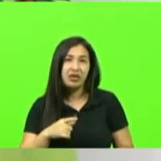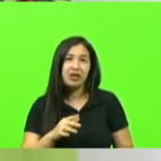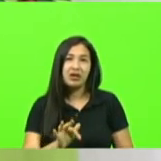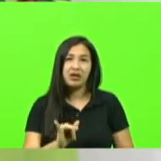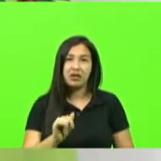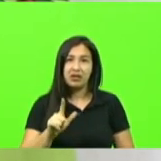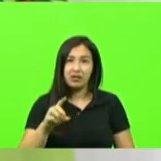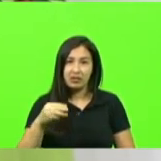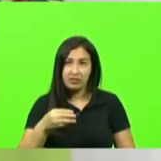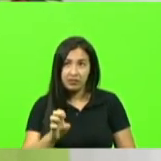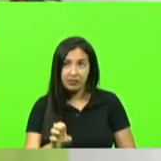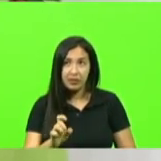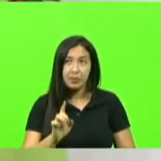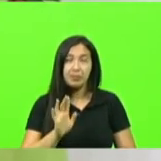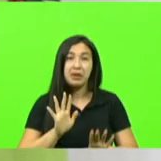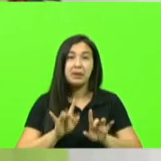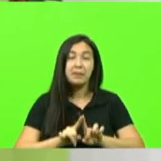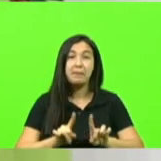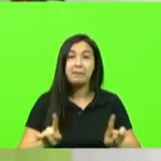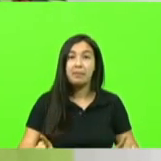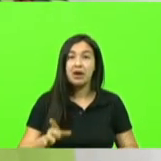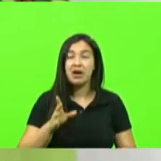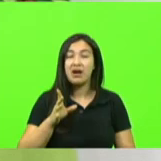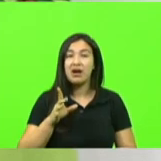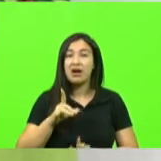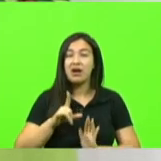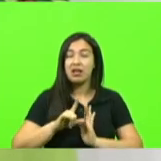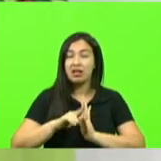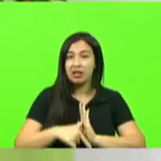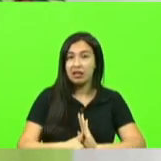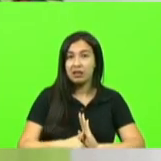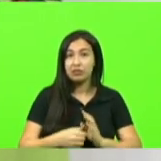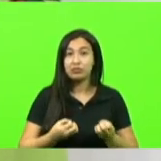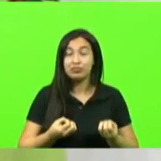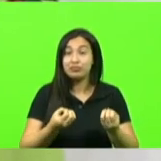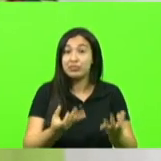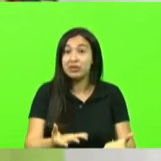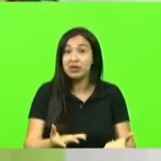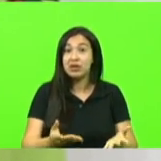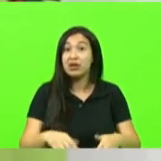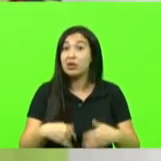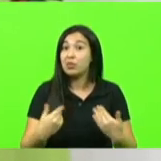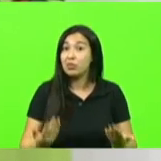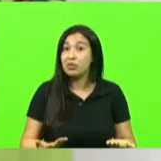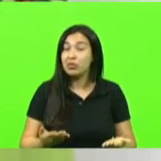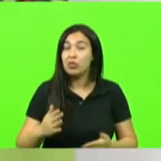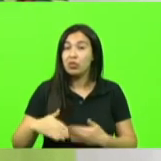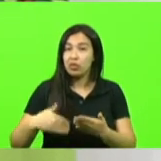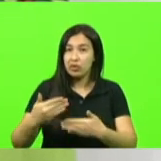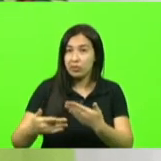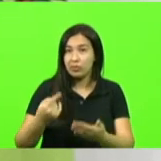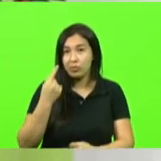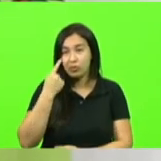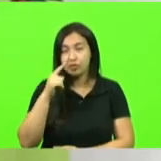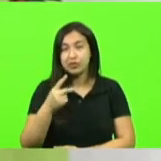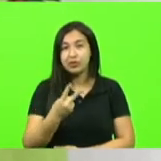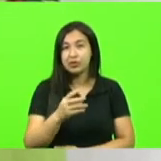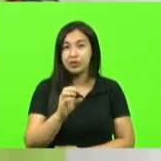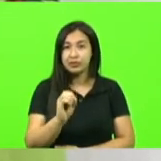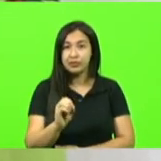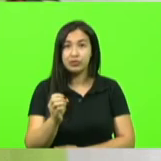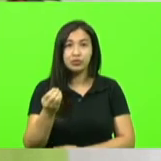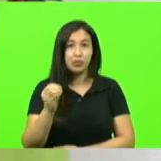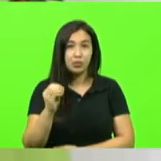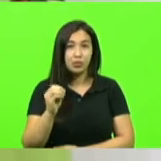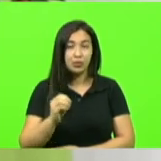grande demanda atrasou o processo e a previsão de entrega era depois do dia 20 de outubro